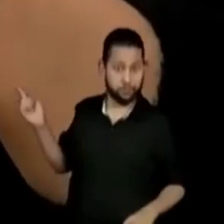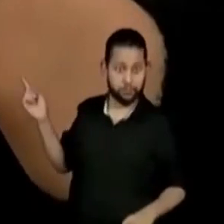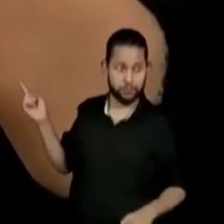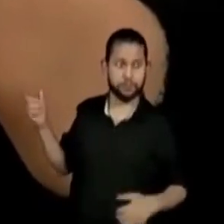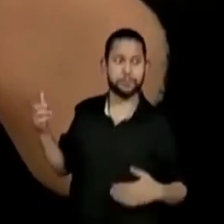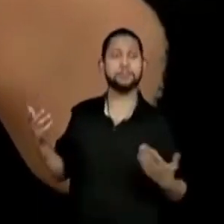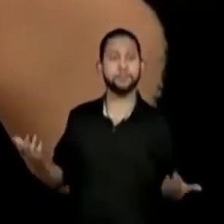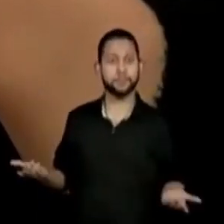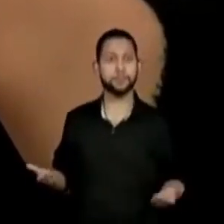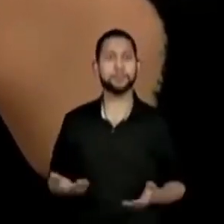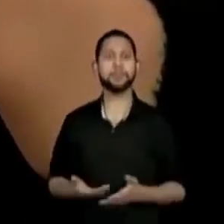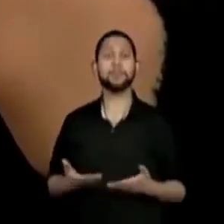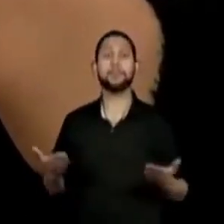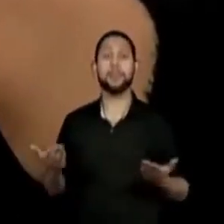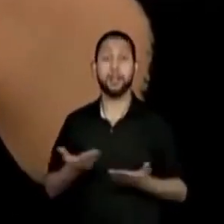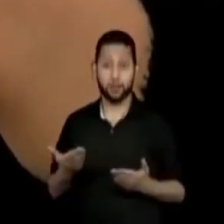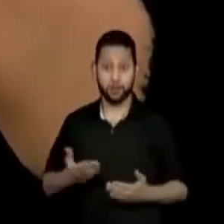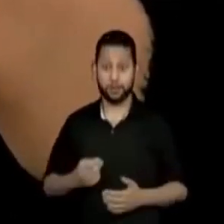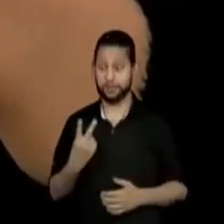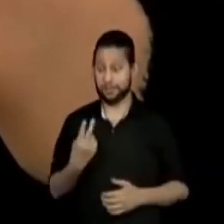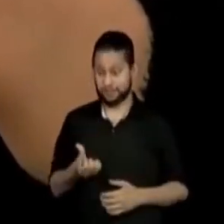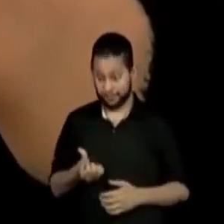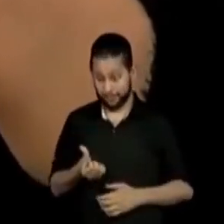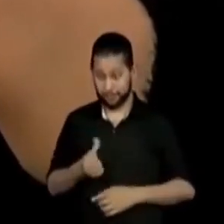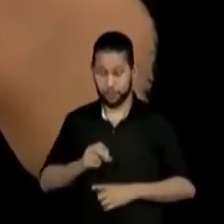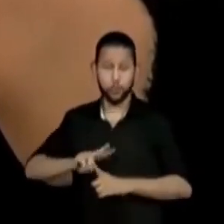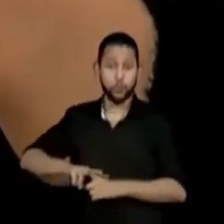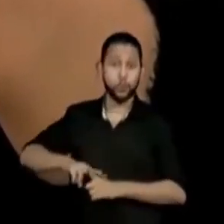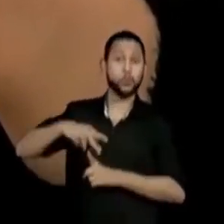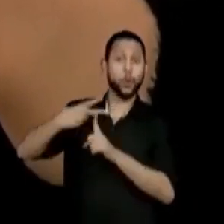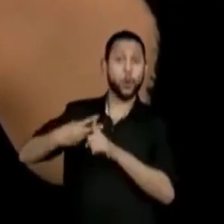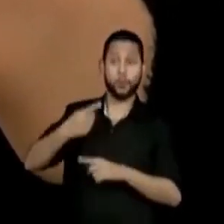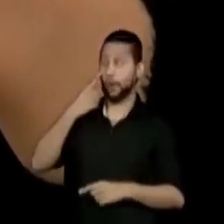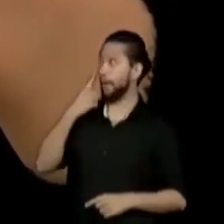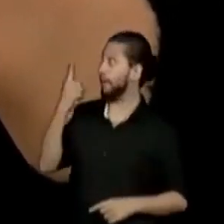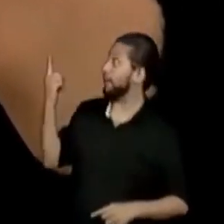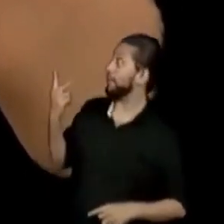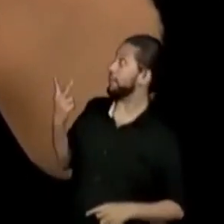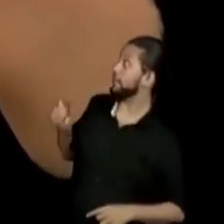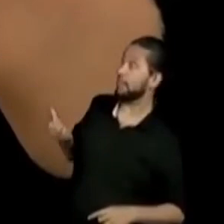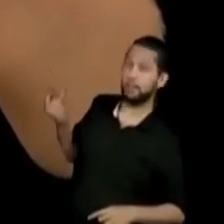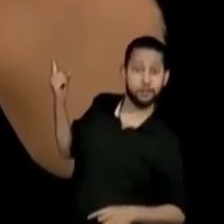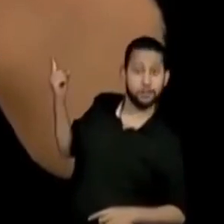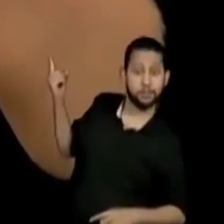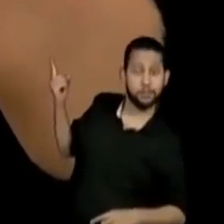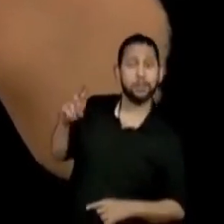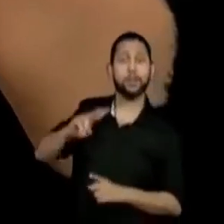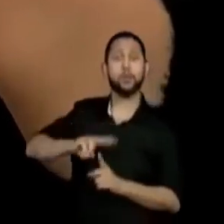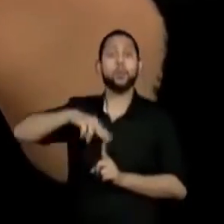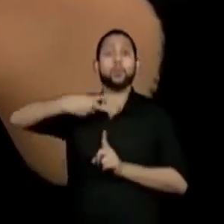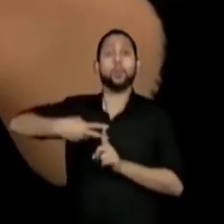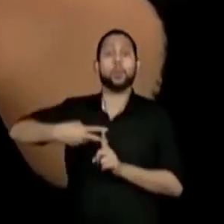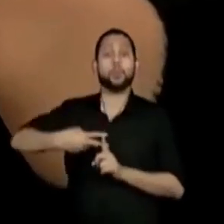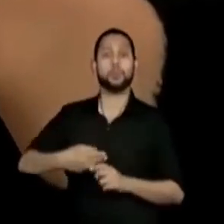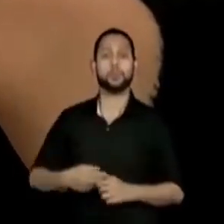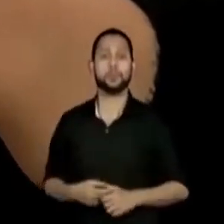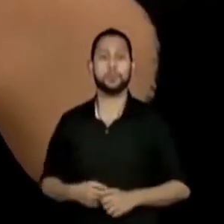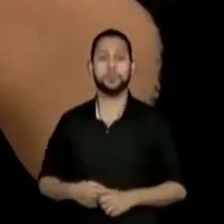Então, agora eu preciso do dobro de 26. Está vendo que aqui tem 26? Do dobro de 26.